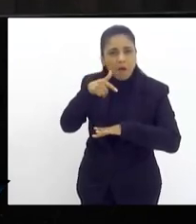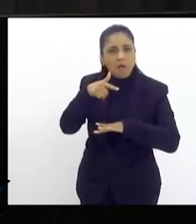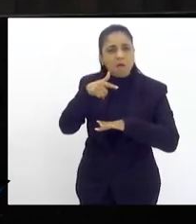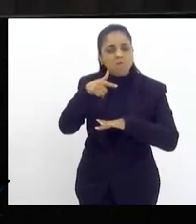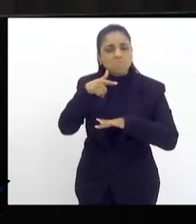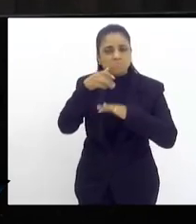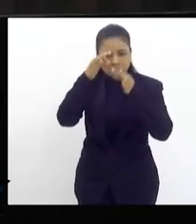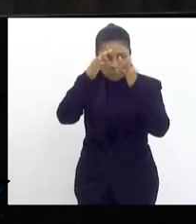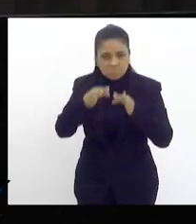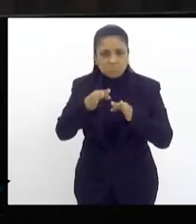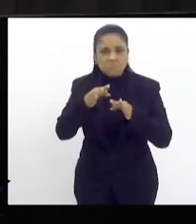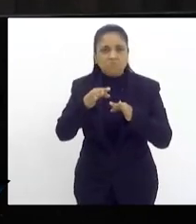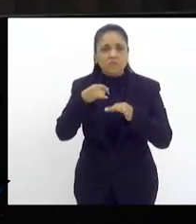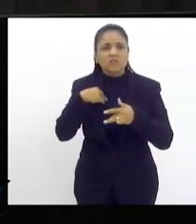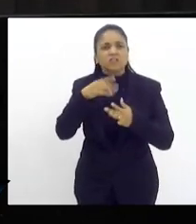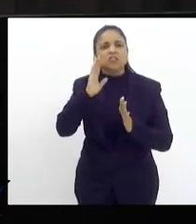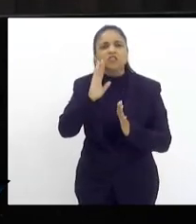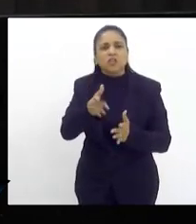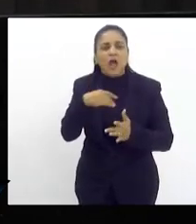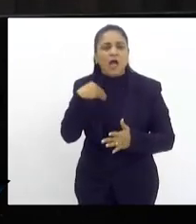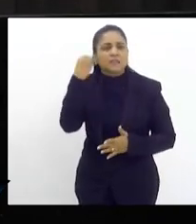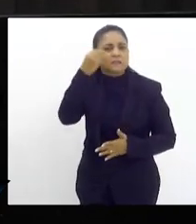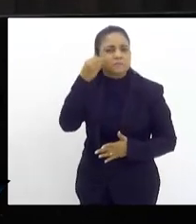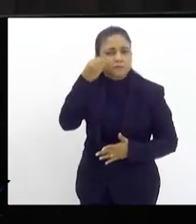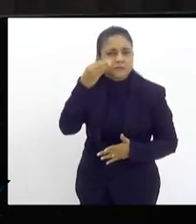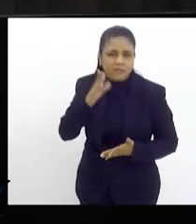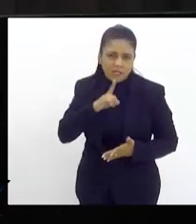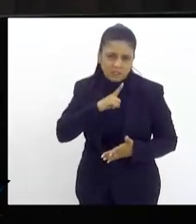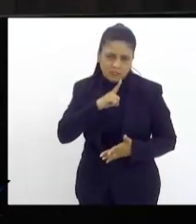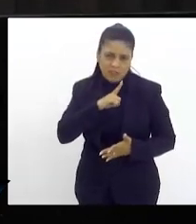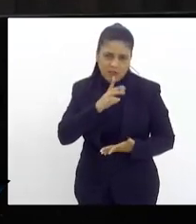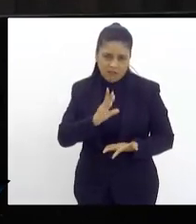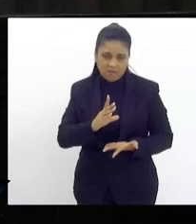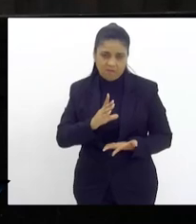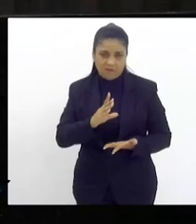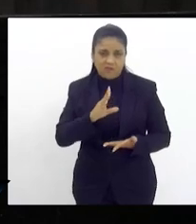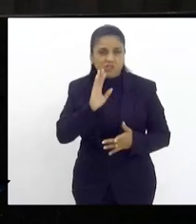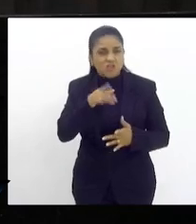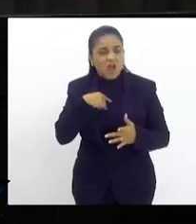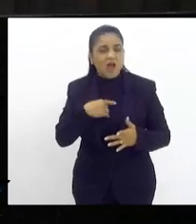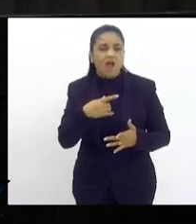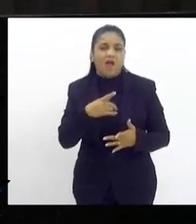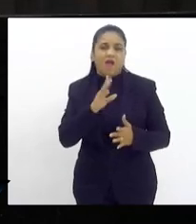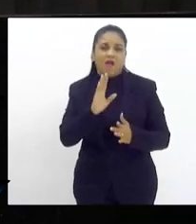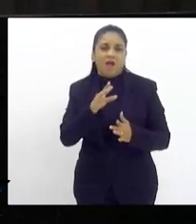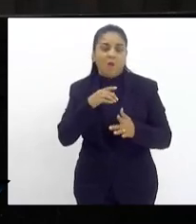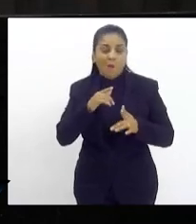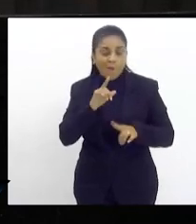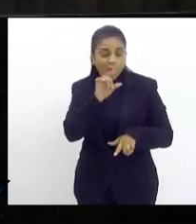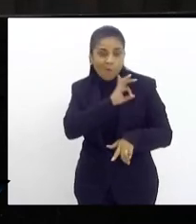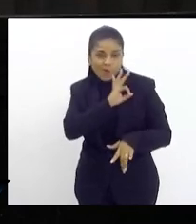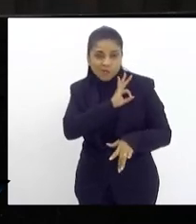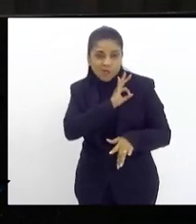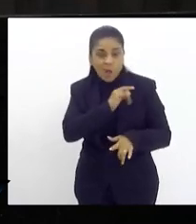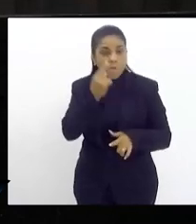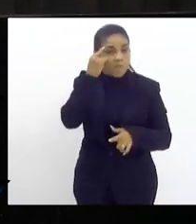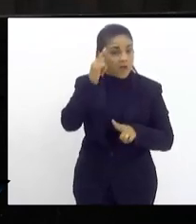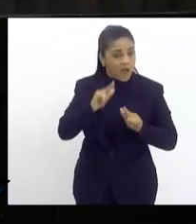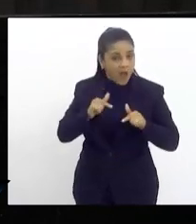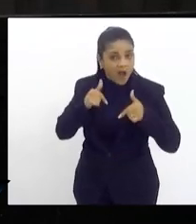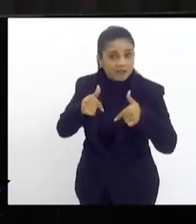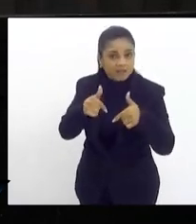propriedade quem passou por isso e muitas das vezes nobre deputado o policial pensa dez vezes em agir pois não tem